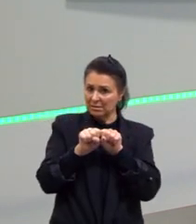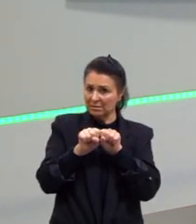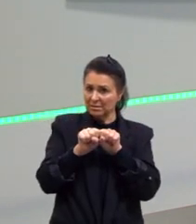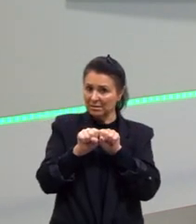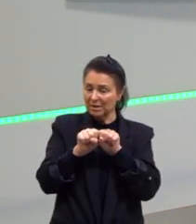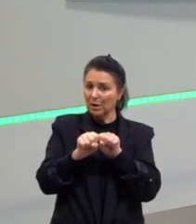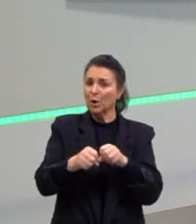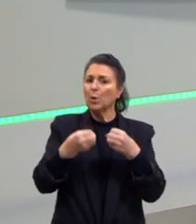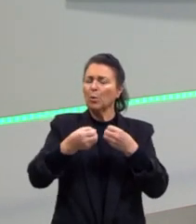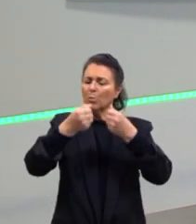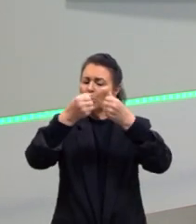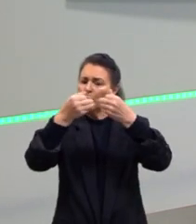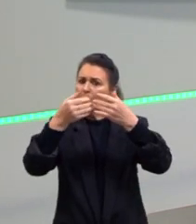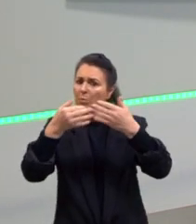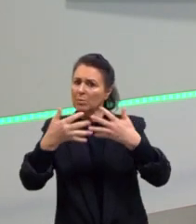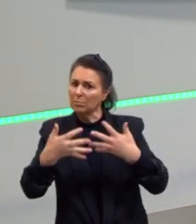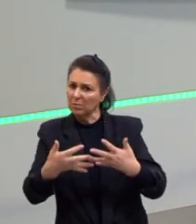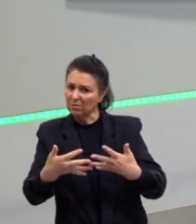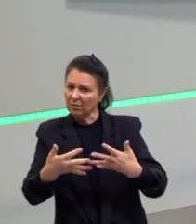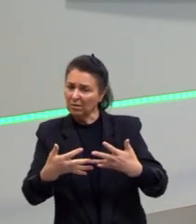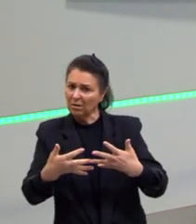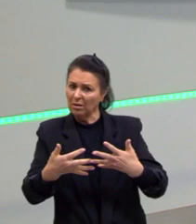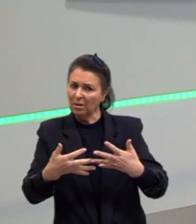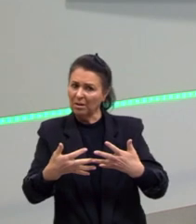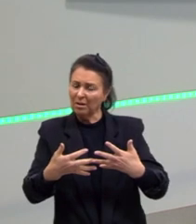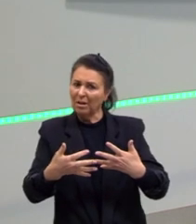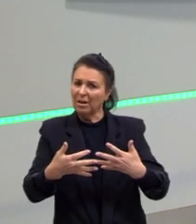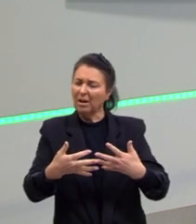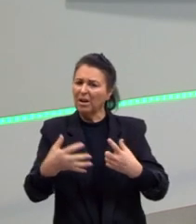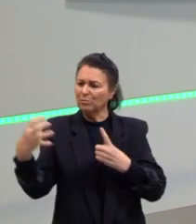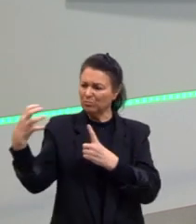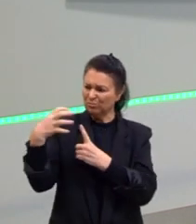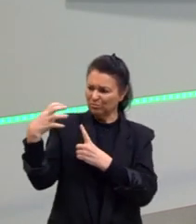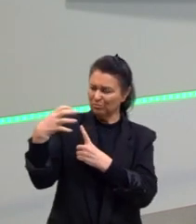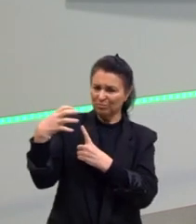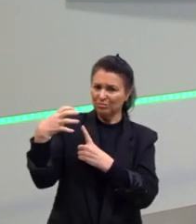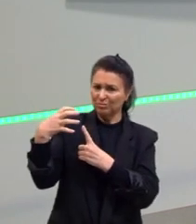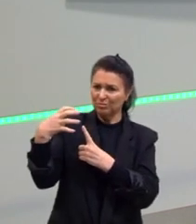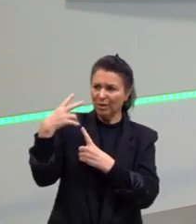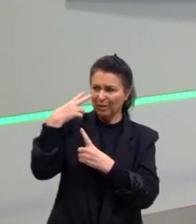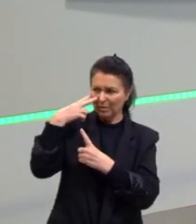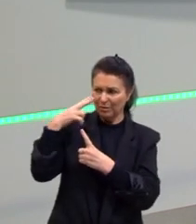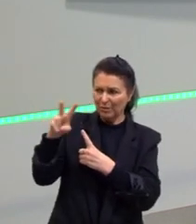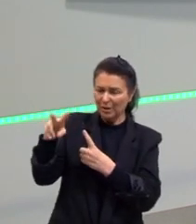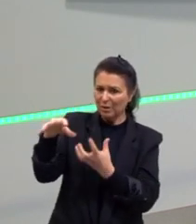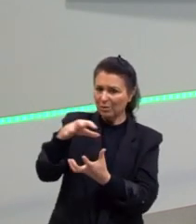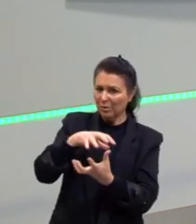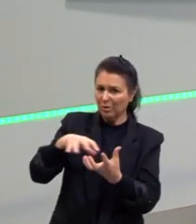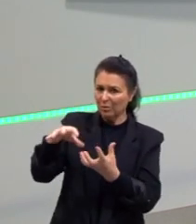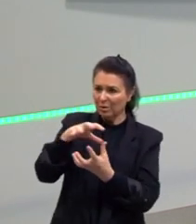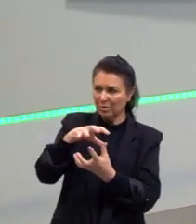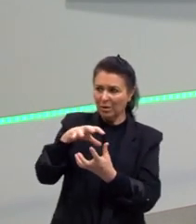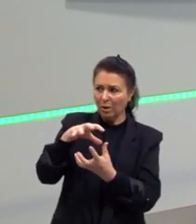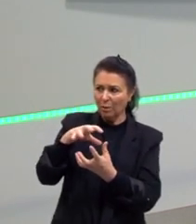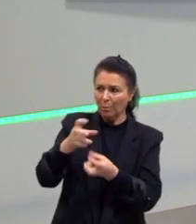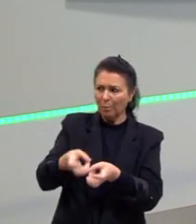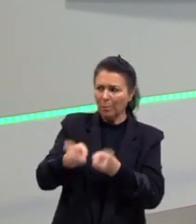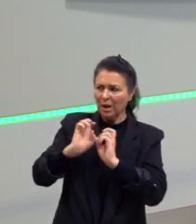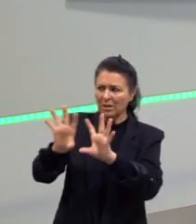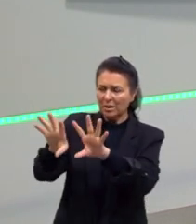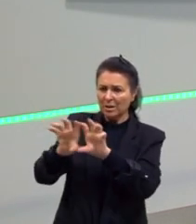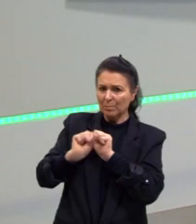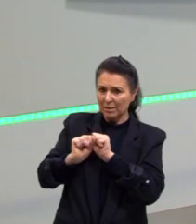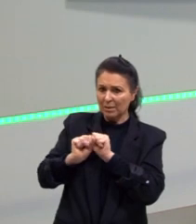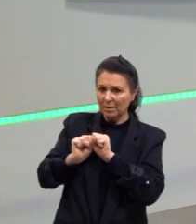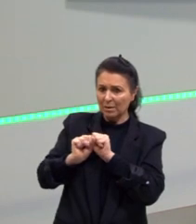descreve isso, será que eles foram influenciados ou será que eles viram a Revolução, se apropriaram, eles